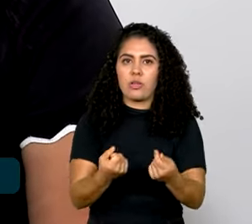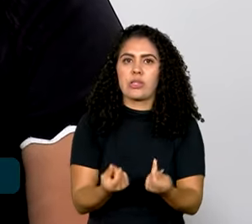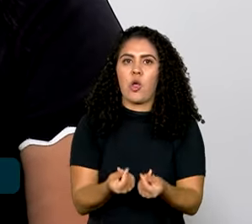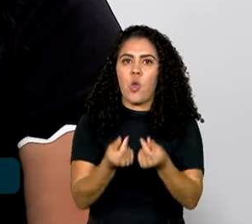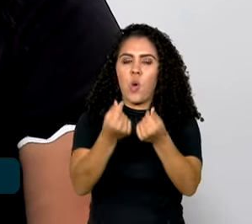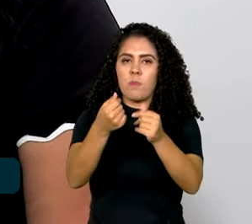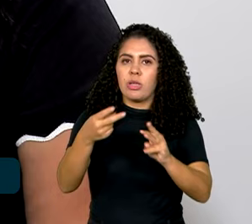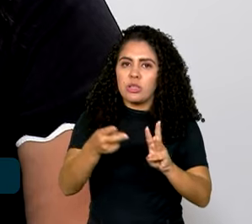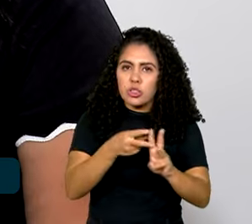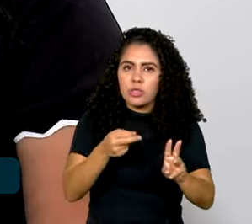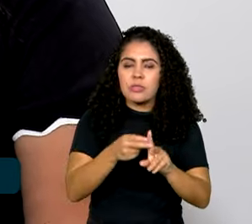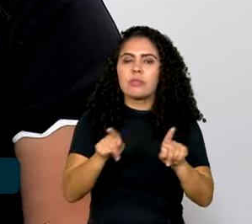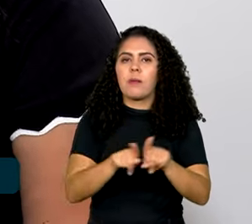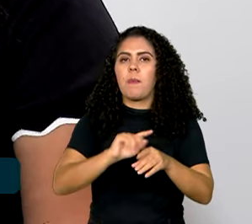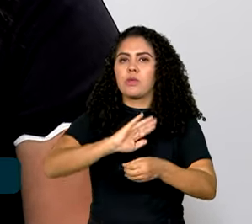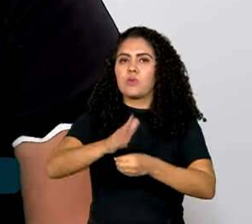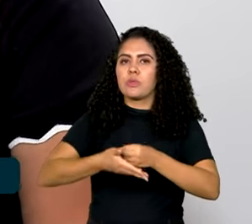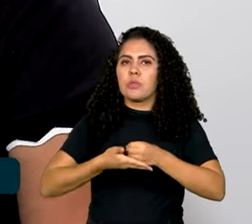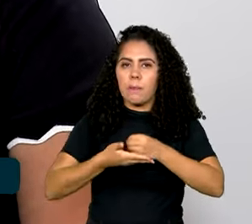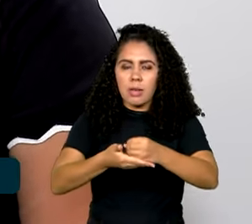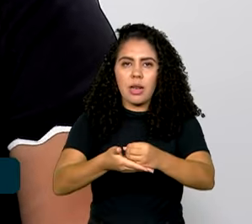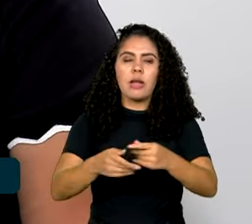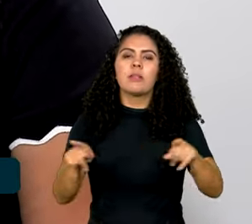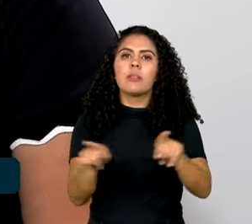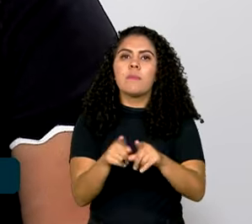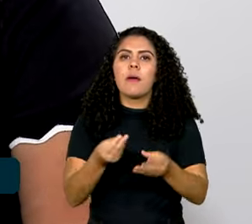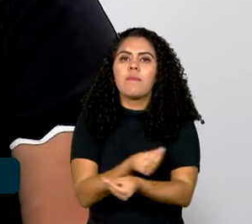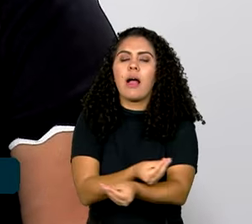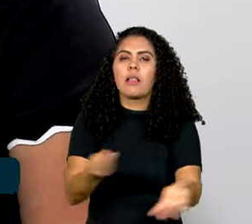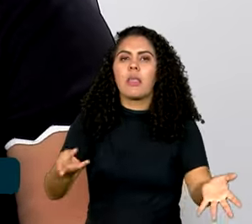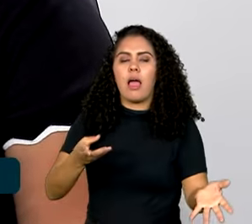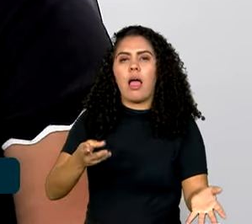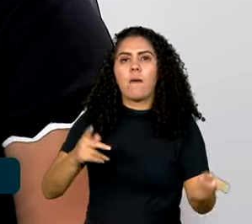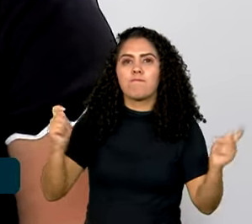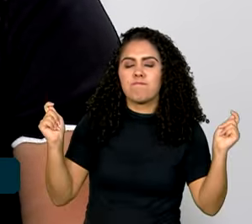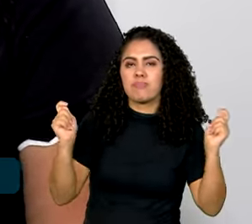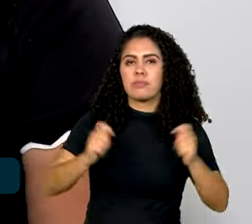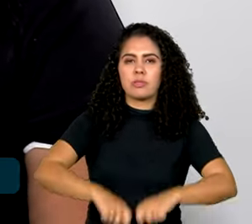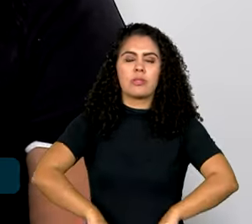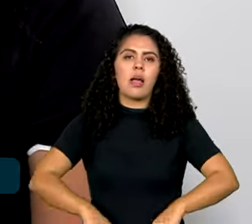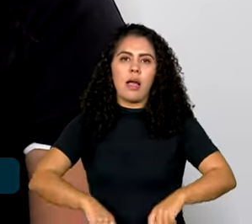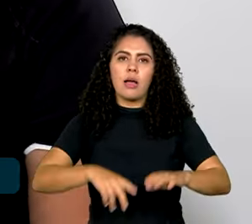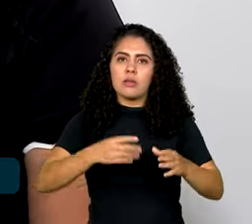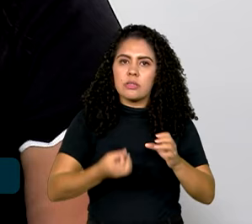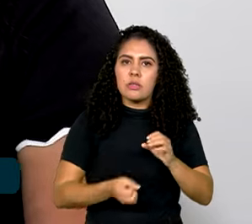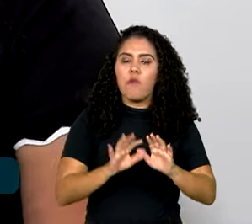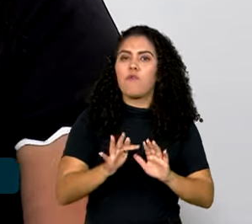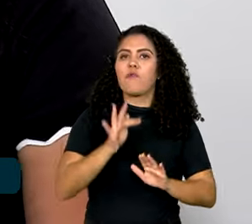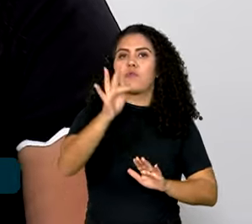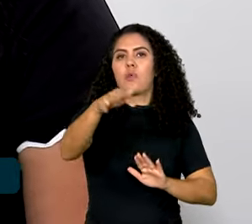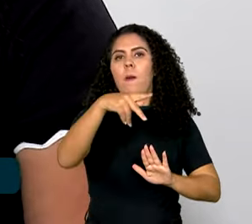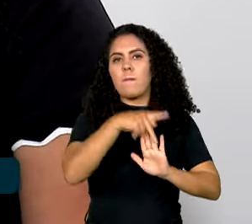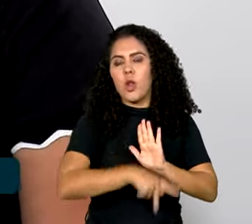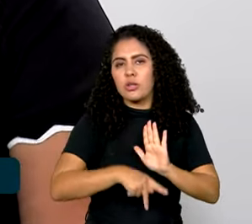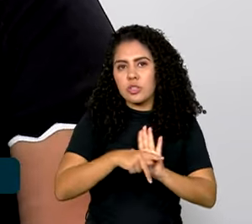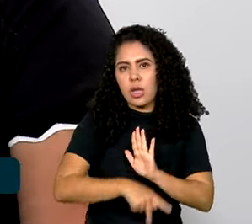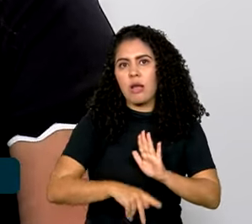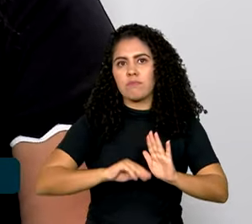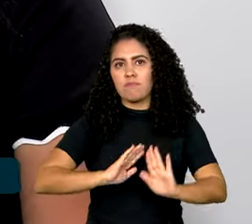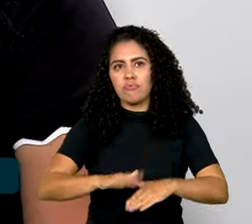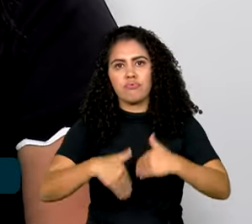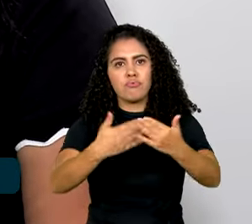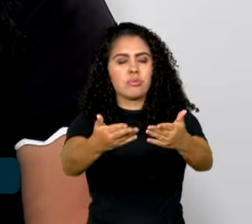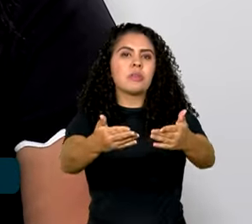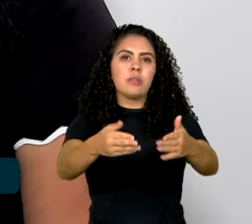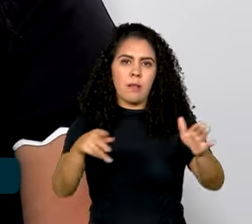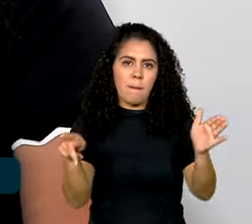sustentabilidade e vai dar possibilidade, inclusive, de projetos futuros e o mercado para